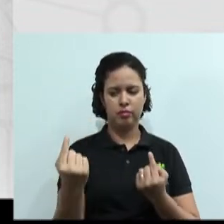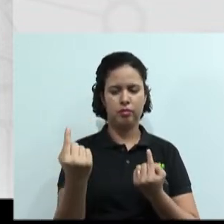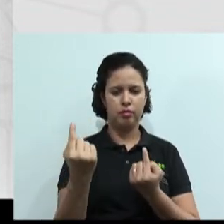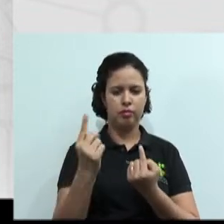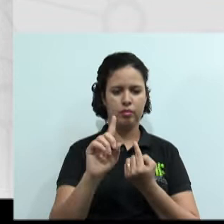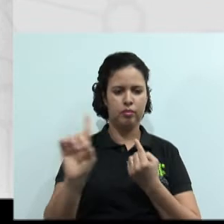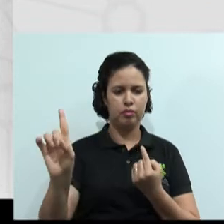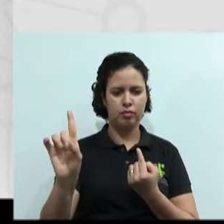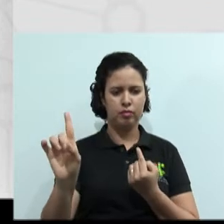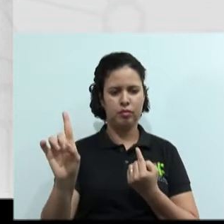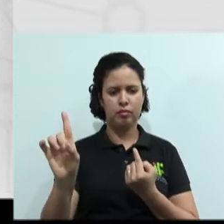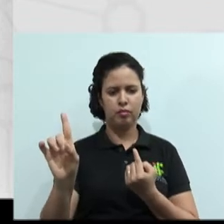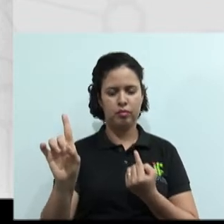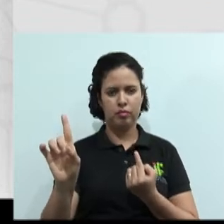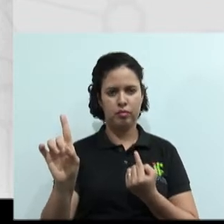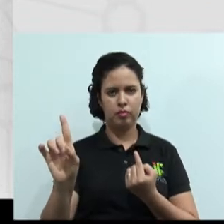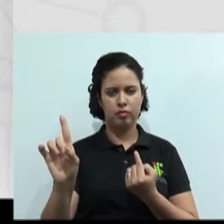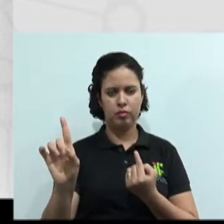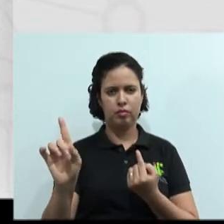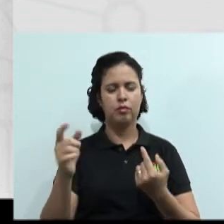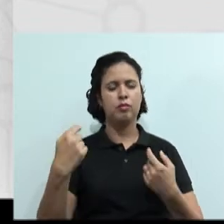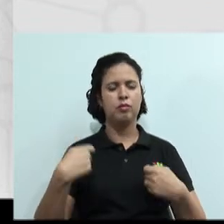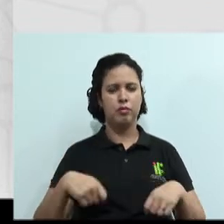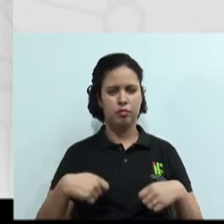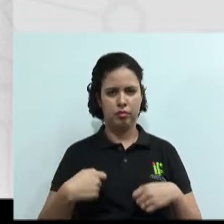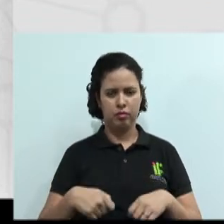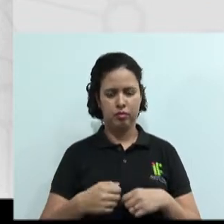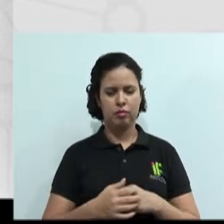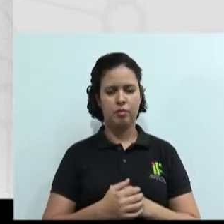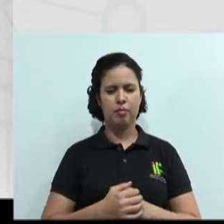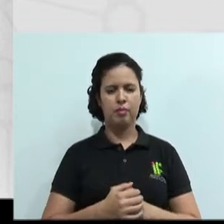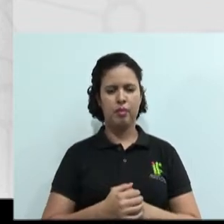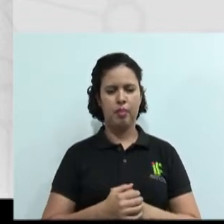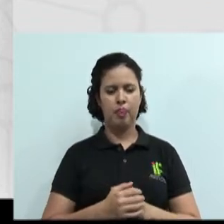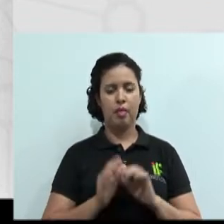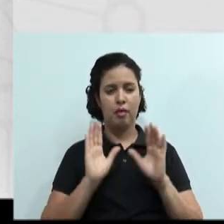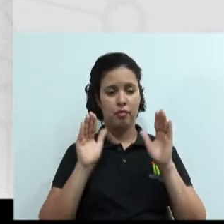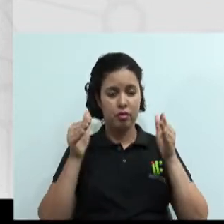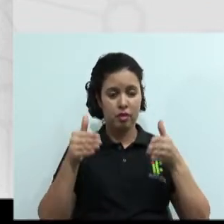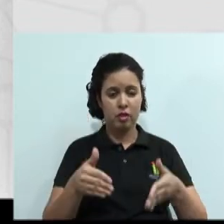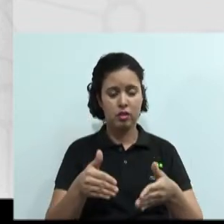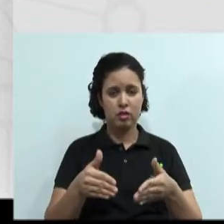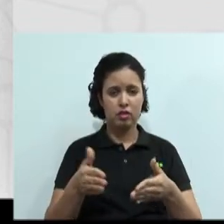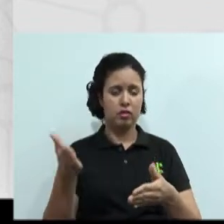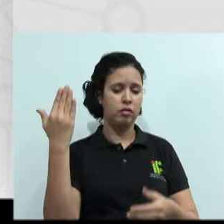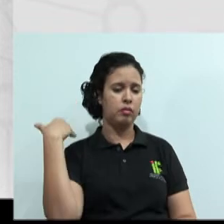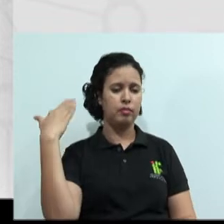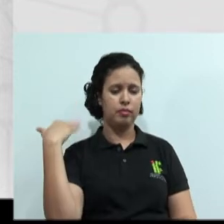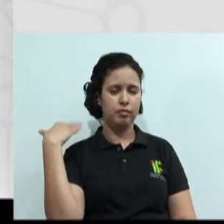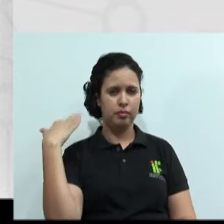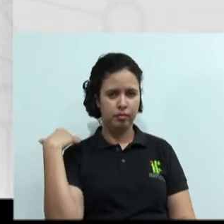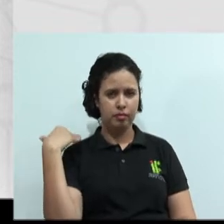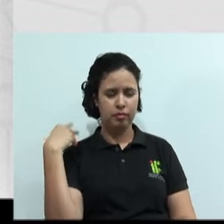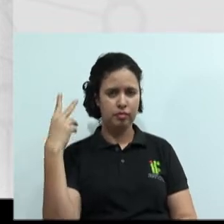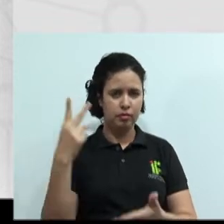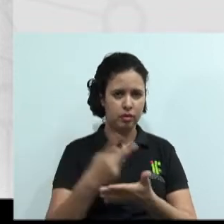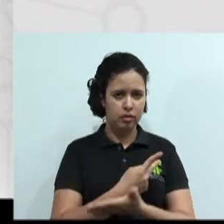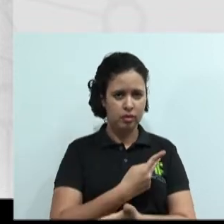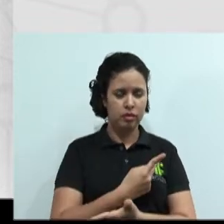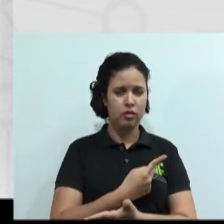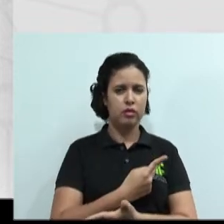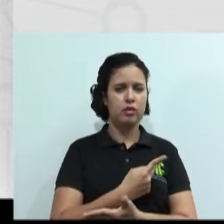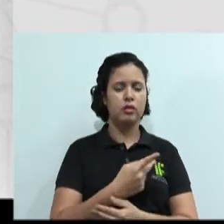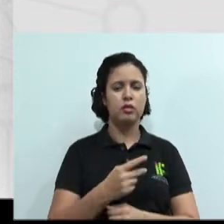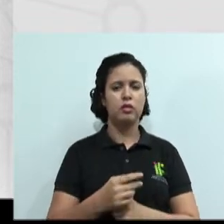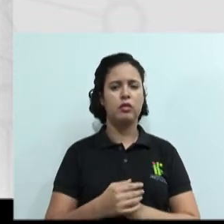e precisa de alguém de fora para intervir nesse processo. E focaliza-se o quê? No passado, aquilo que aconteceu outra